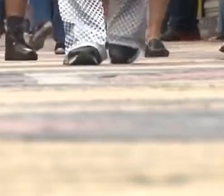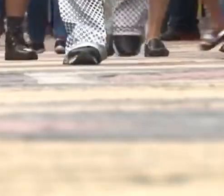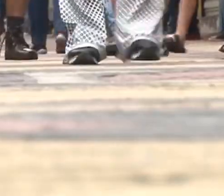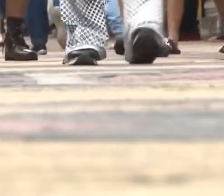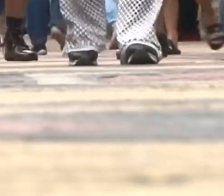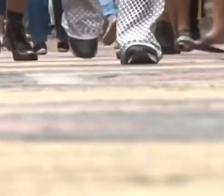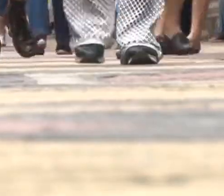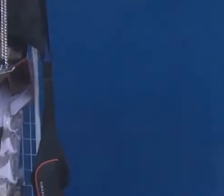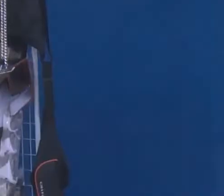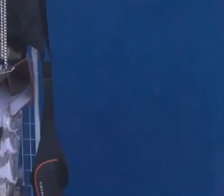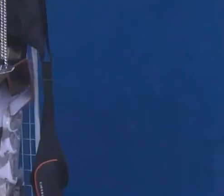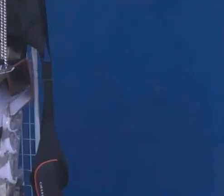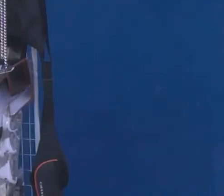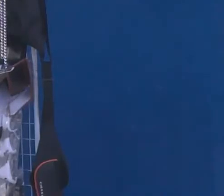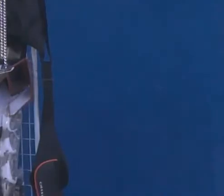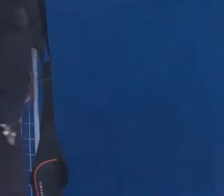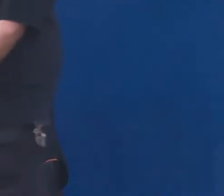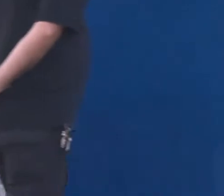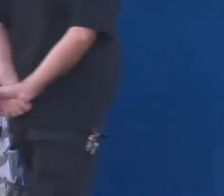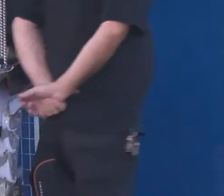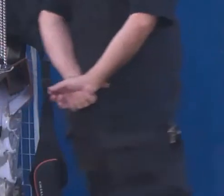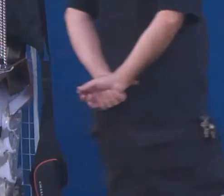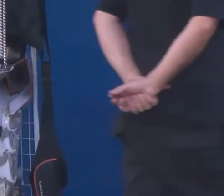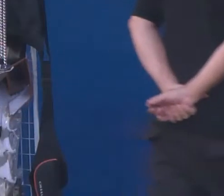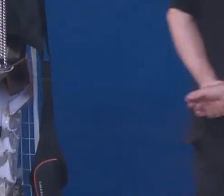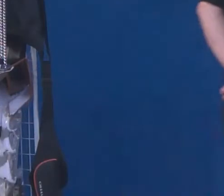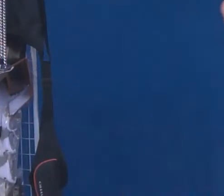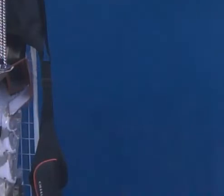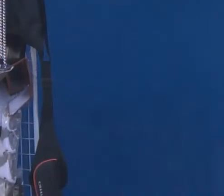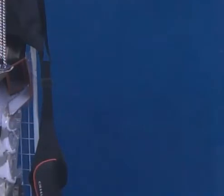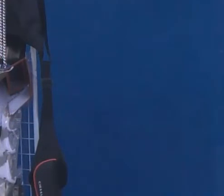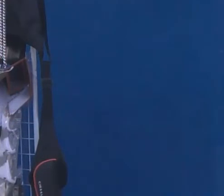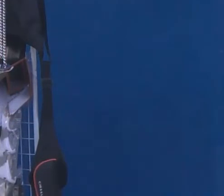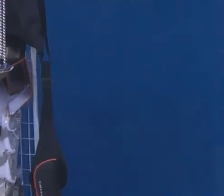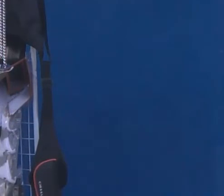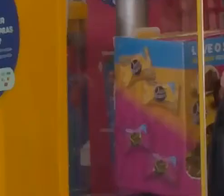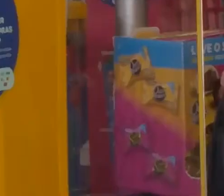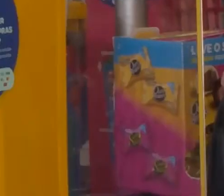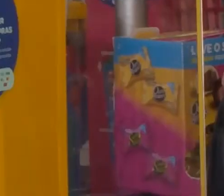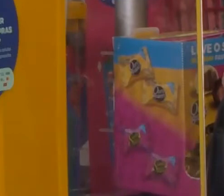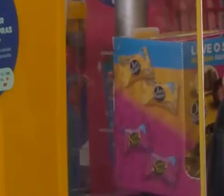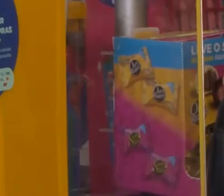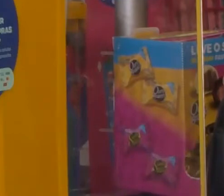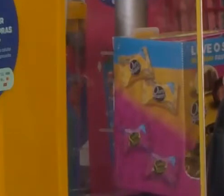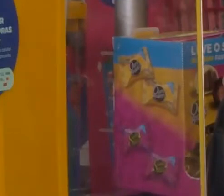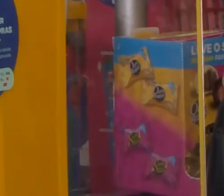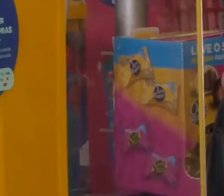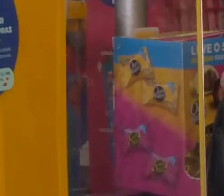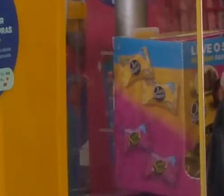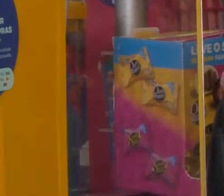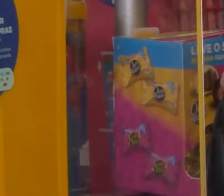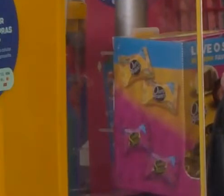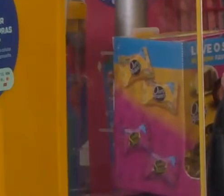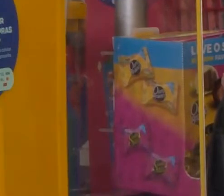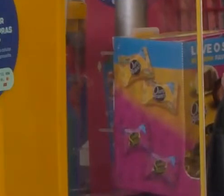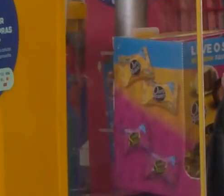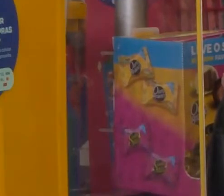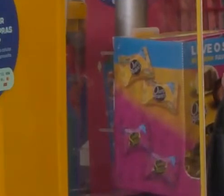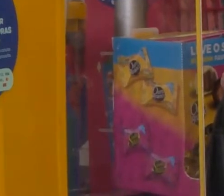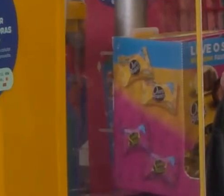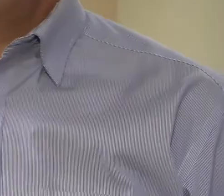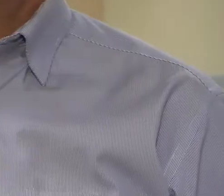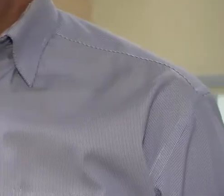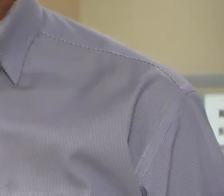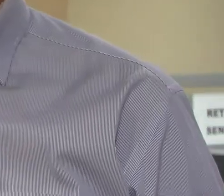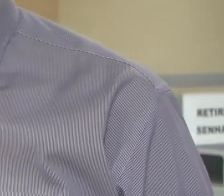sem precisar abrir uma microempresa, negócio que possui um outro regime tributário, ou seja, outro sistema de imposto que